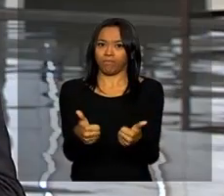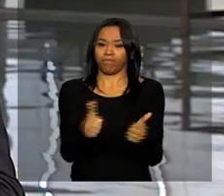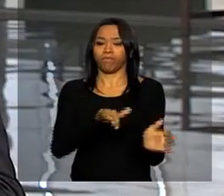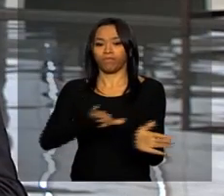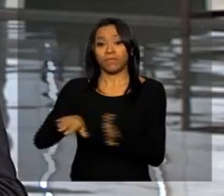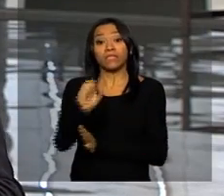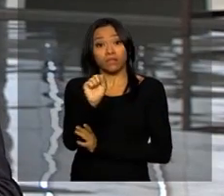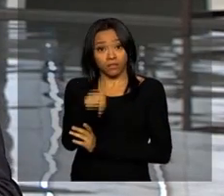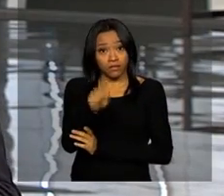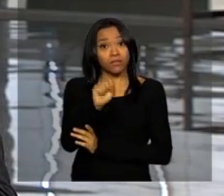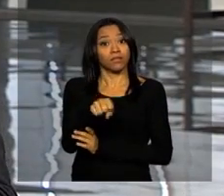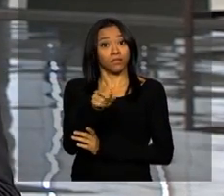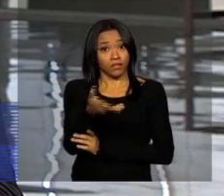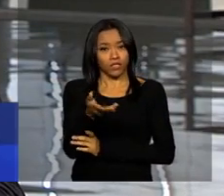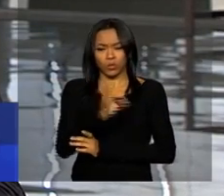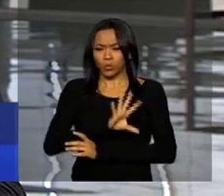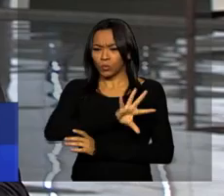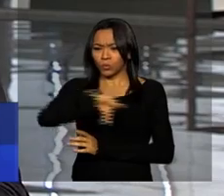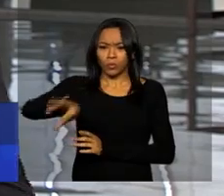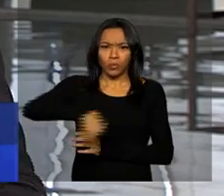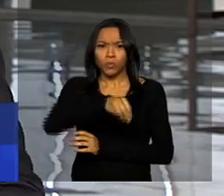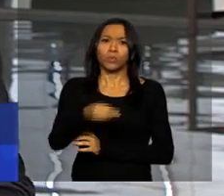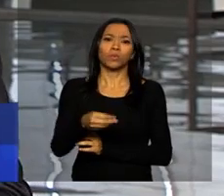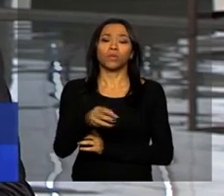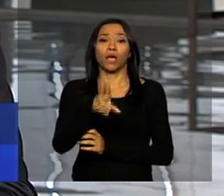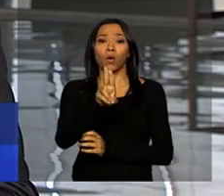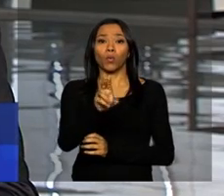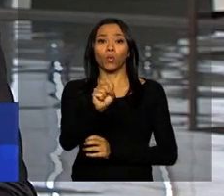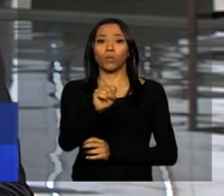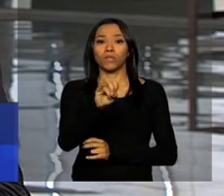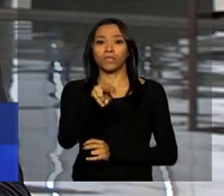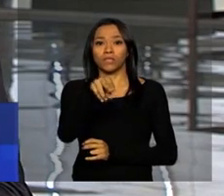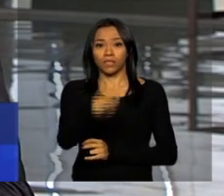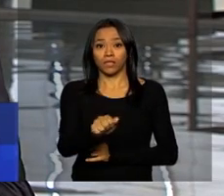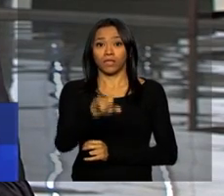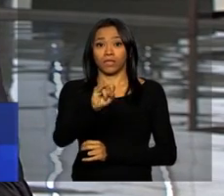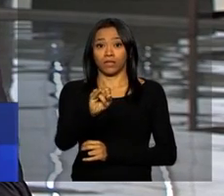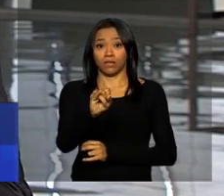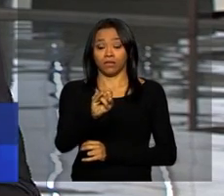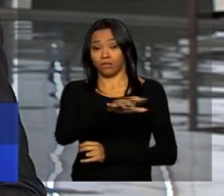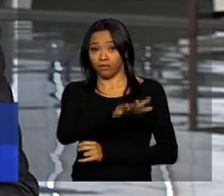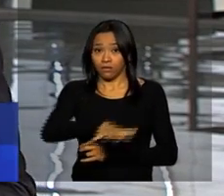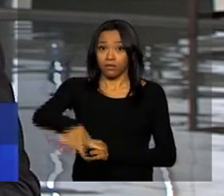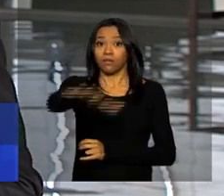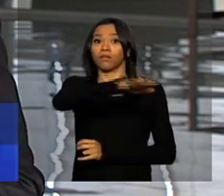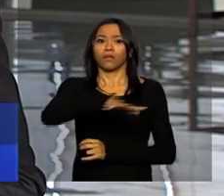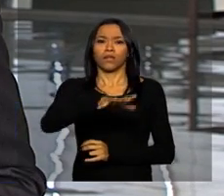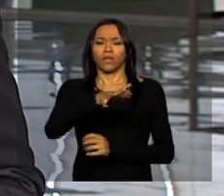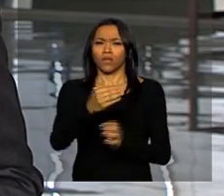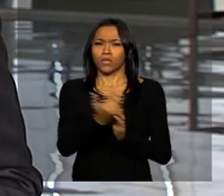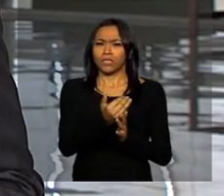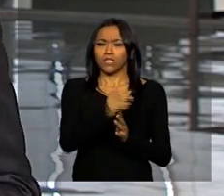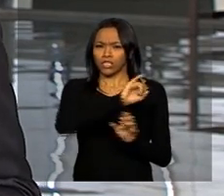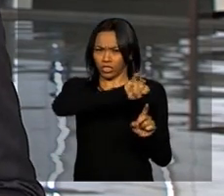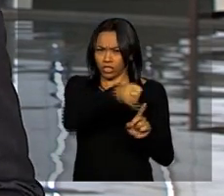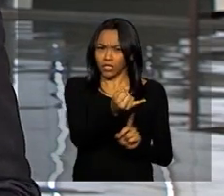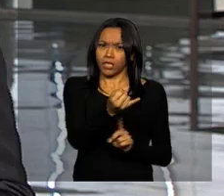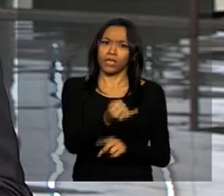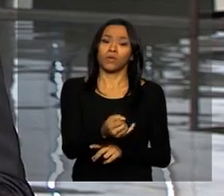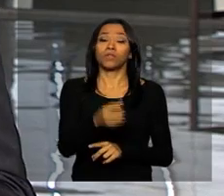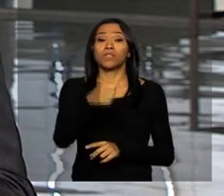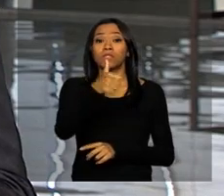Jaime. A capacidade instalada total de geração de energia elétrica no Brasil, em janeiro, passou de 141